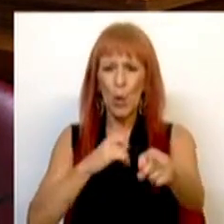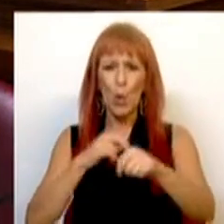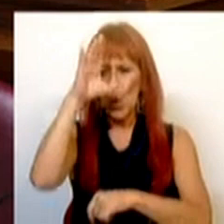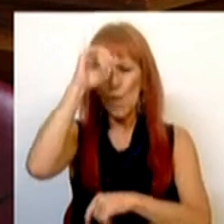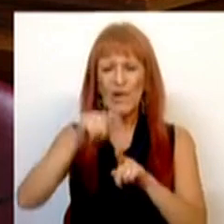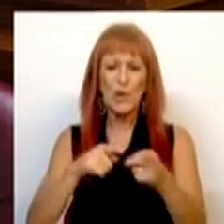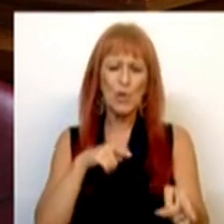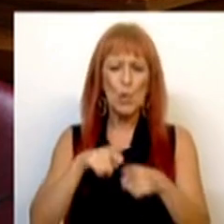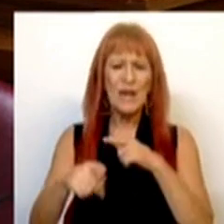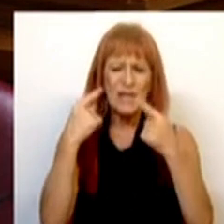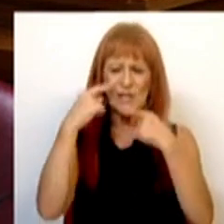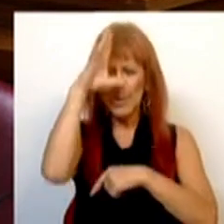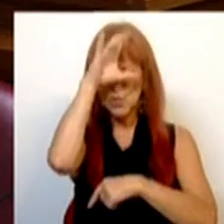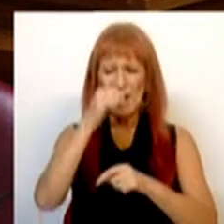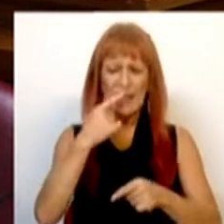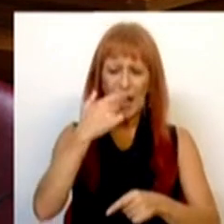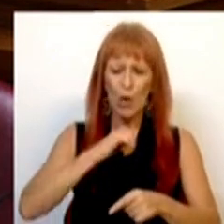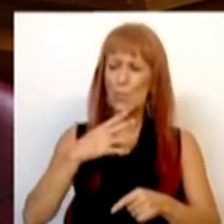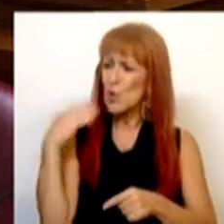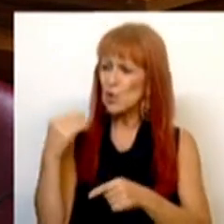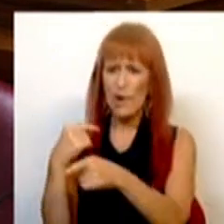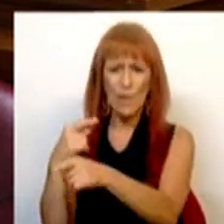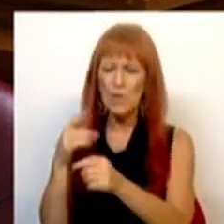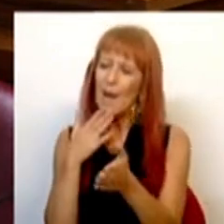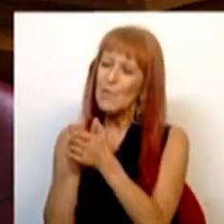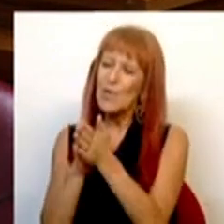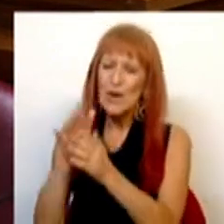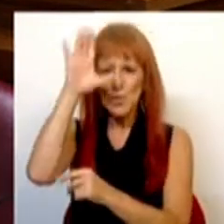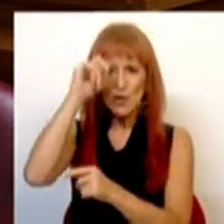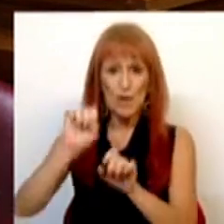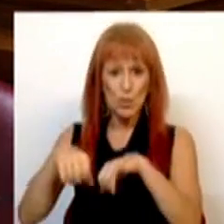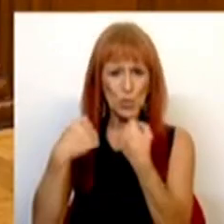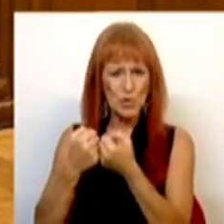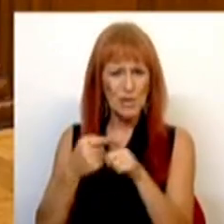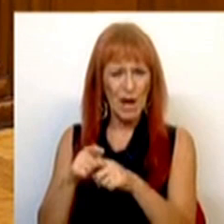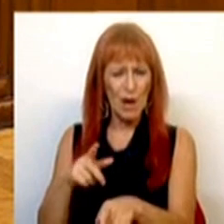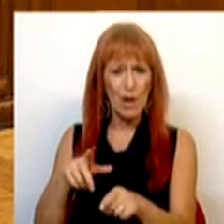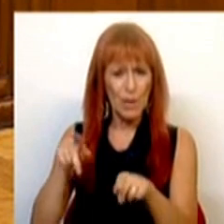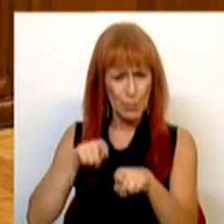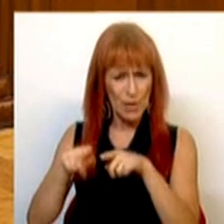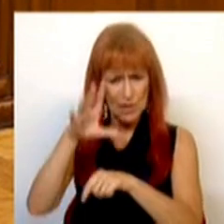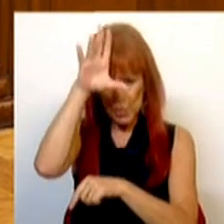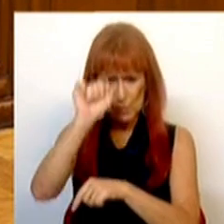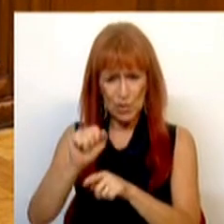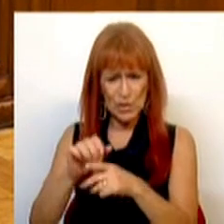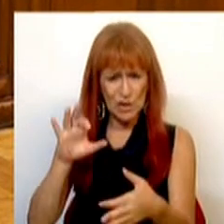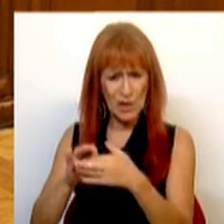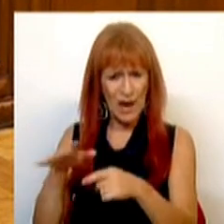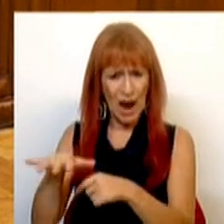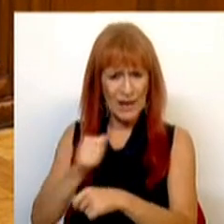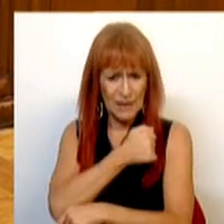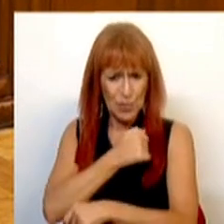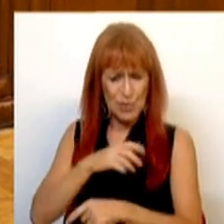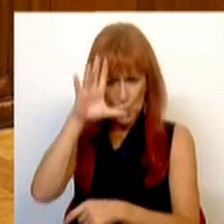que o Governo está a ter uma política pública errada porque este jovem está a ser ajudado pelo Estado Social deste Governo e pela política pública no domínio da habitação